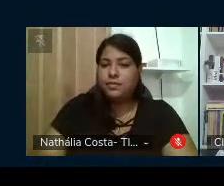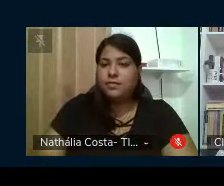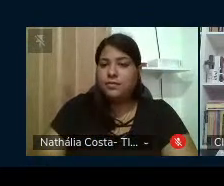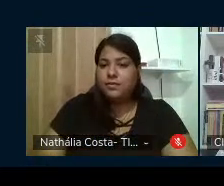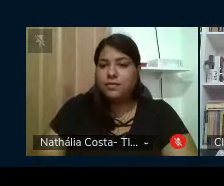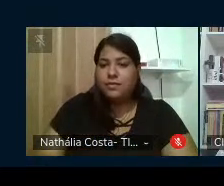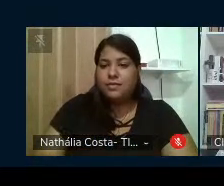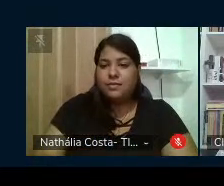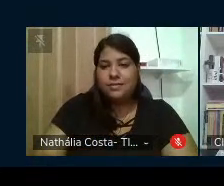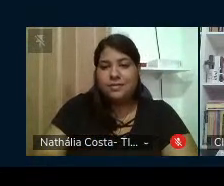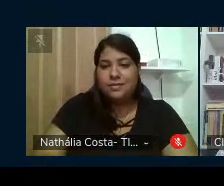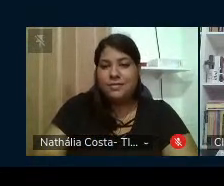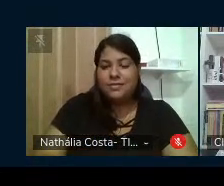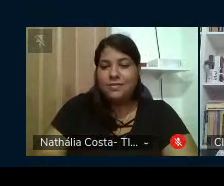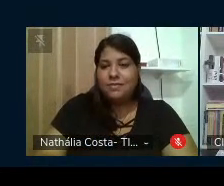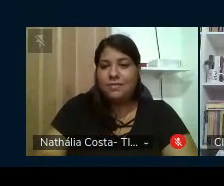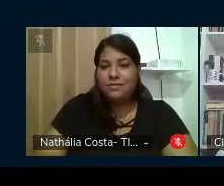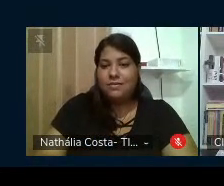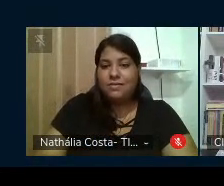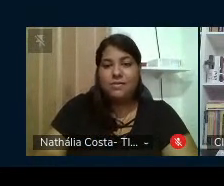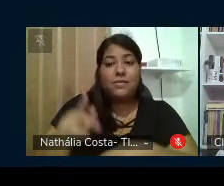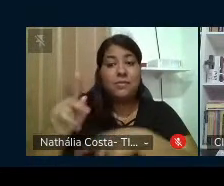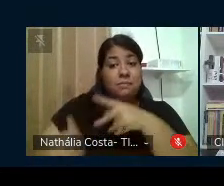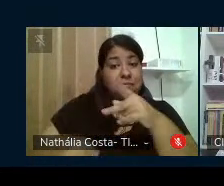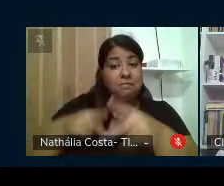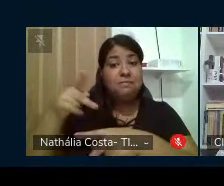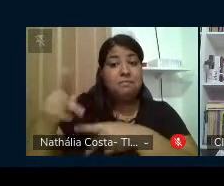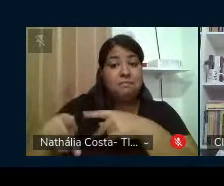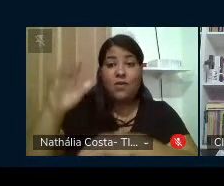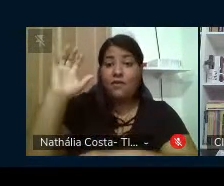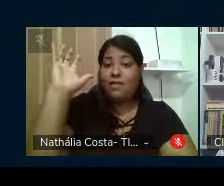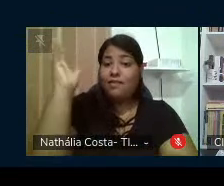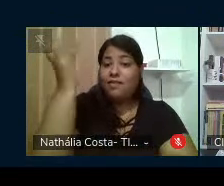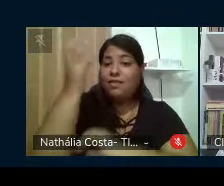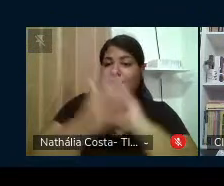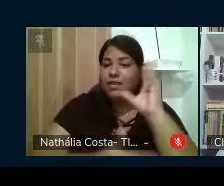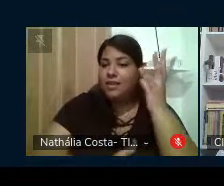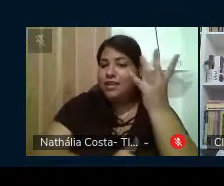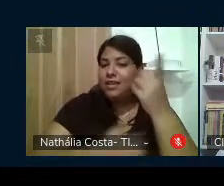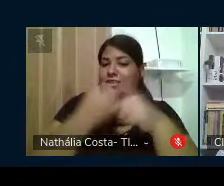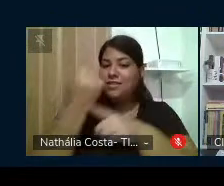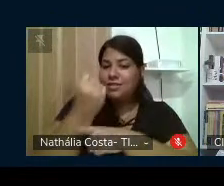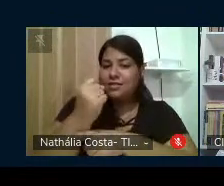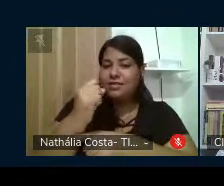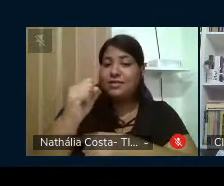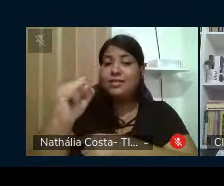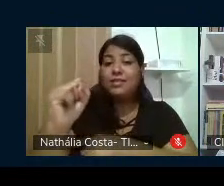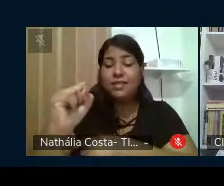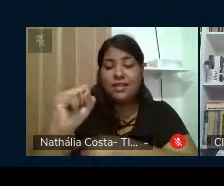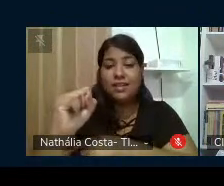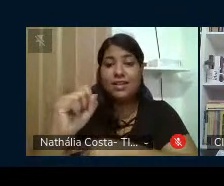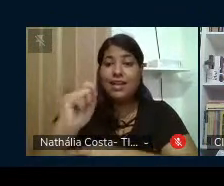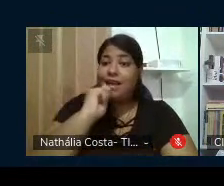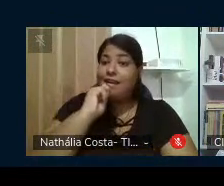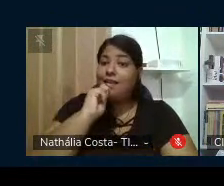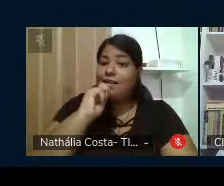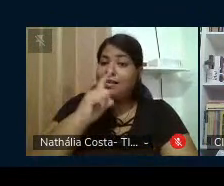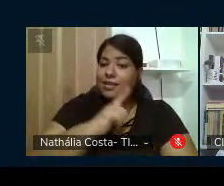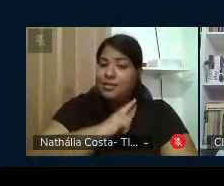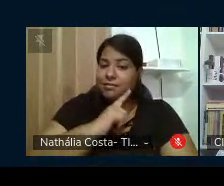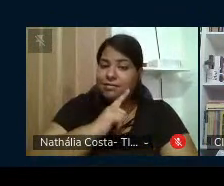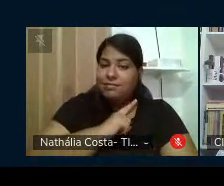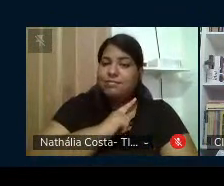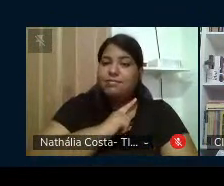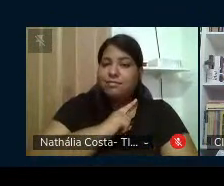E faz trincheira com os povos da floresta Defendendo